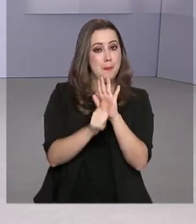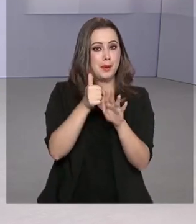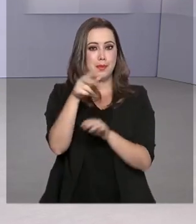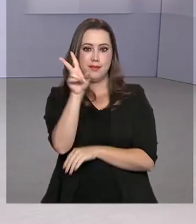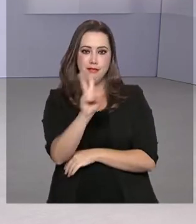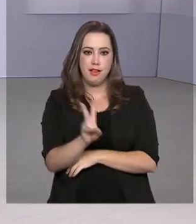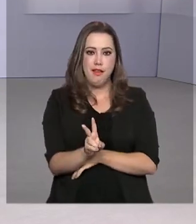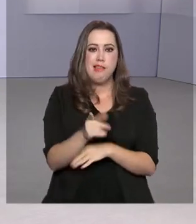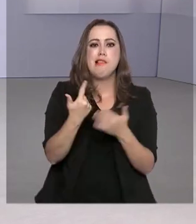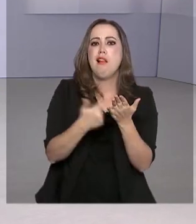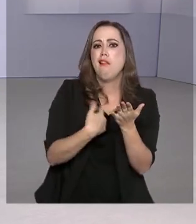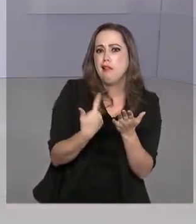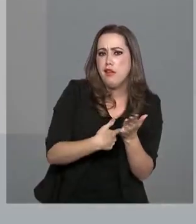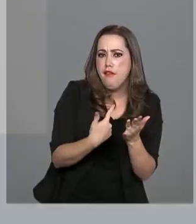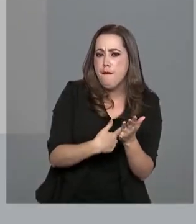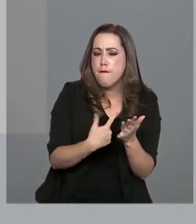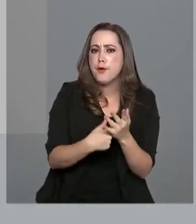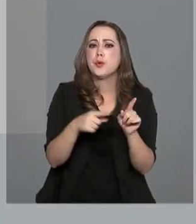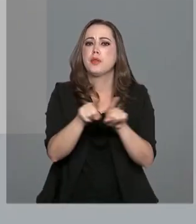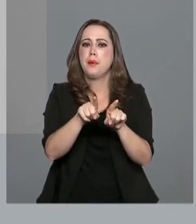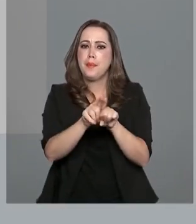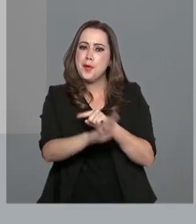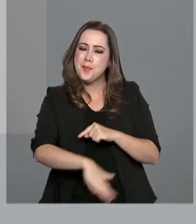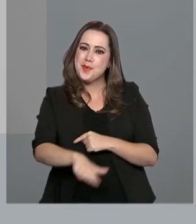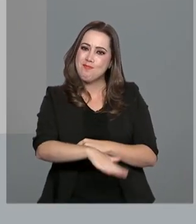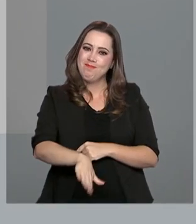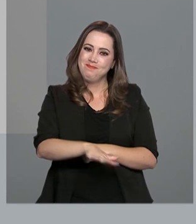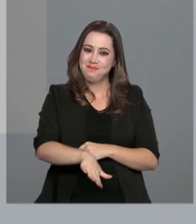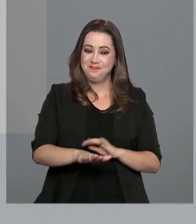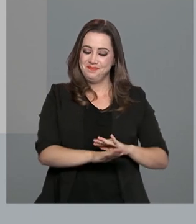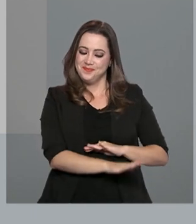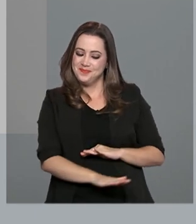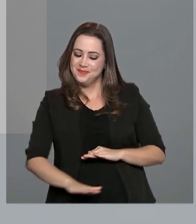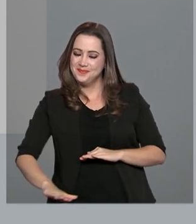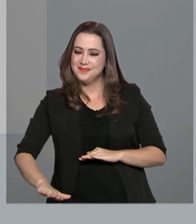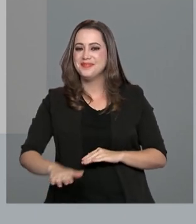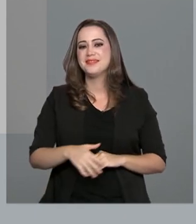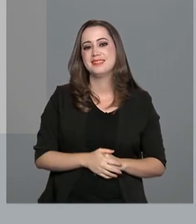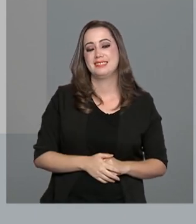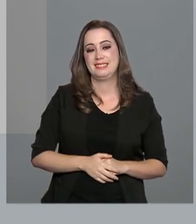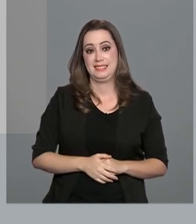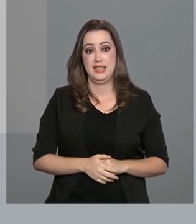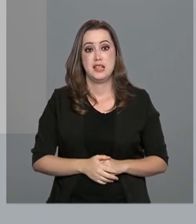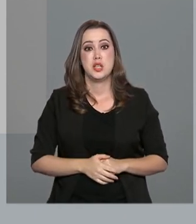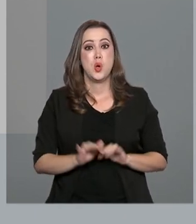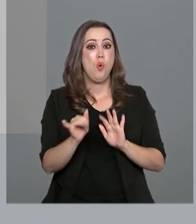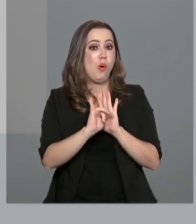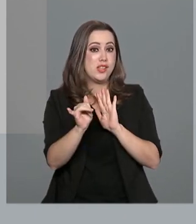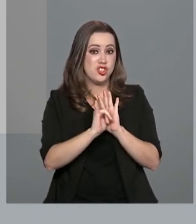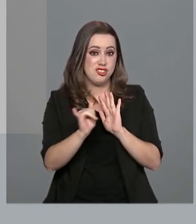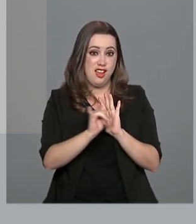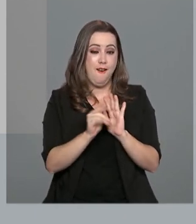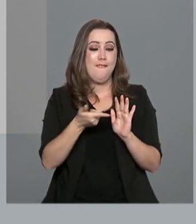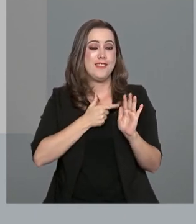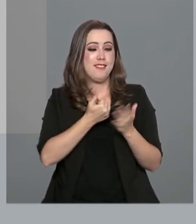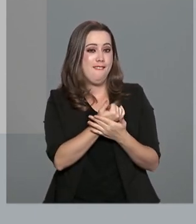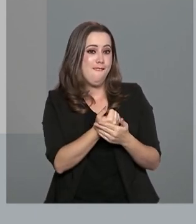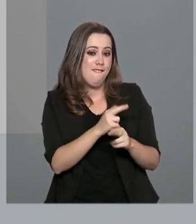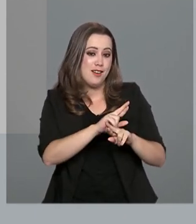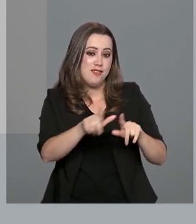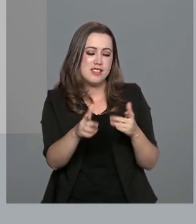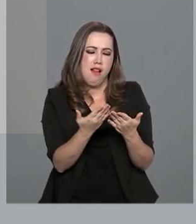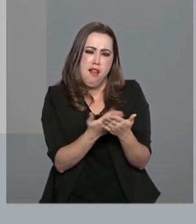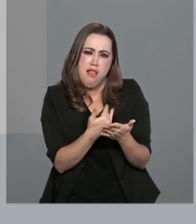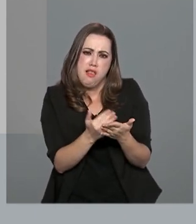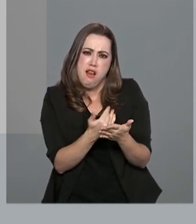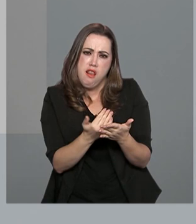fornecidos livros didáticos também para a educação infantil. O edital publicado pelo MEC prevê obras didáticas, literárias e